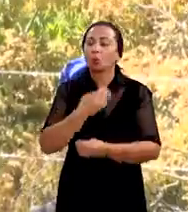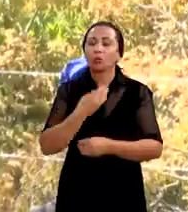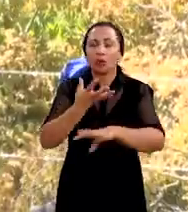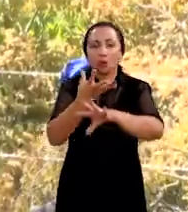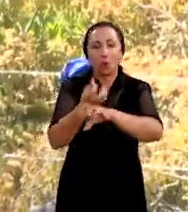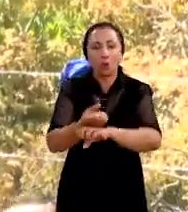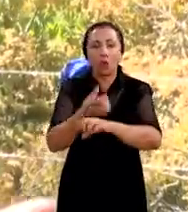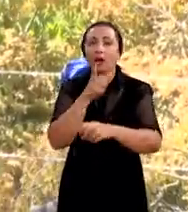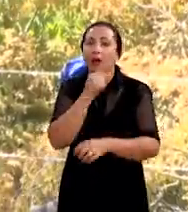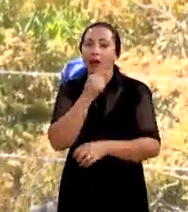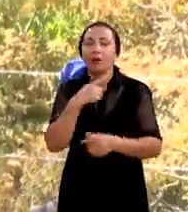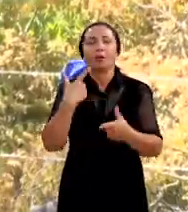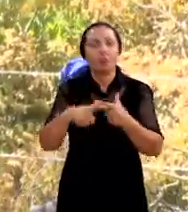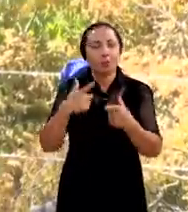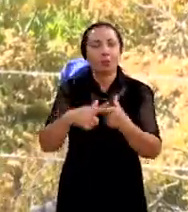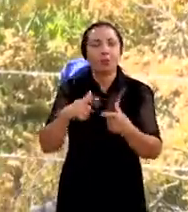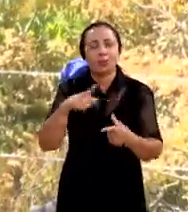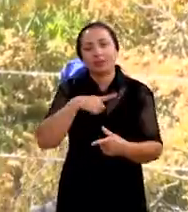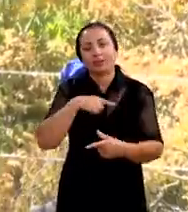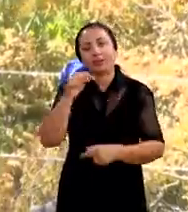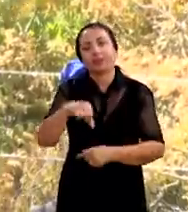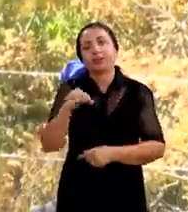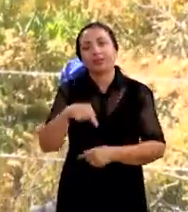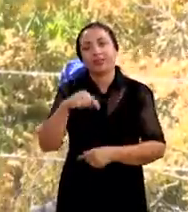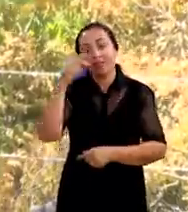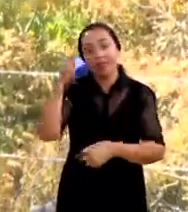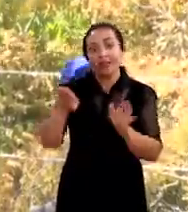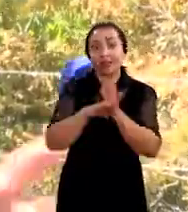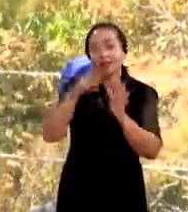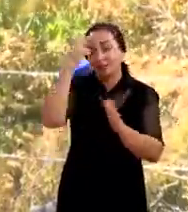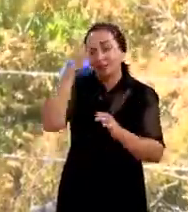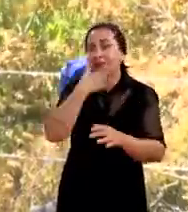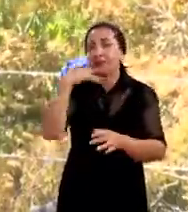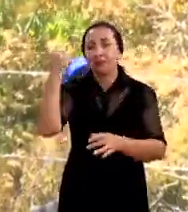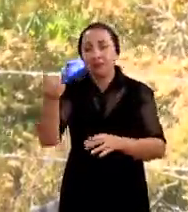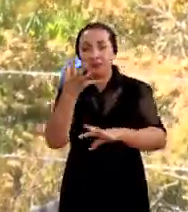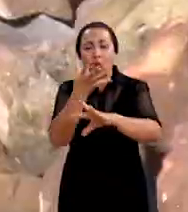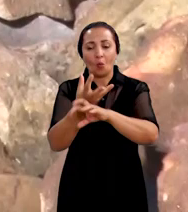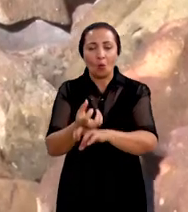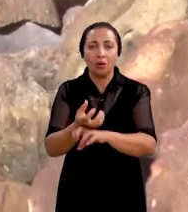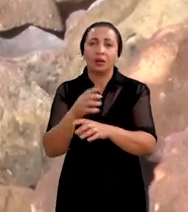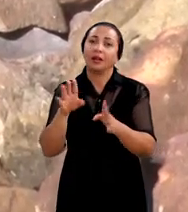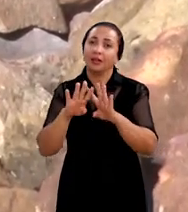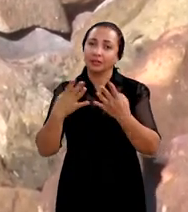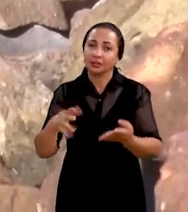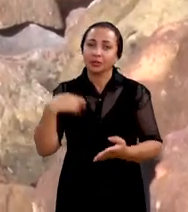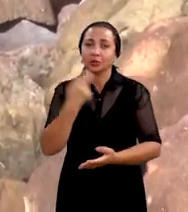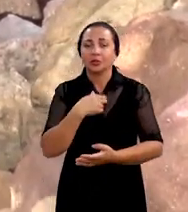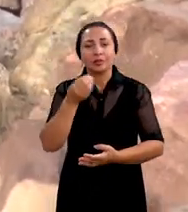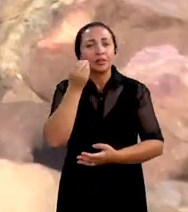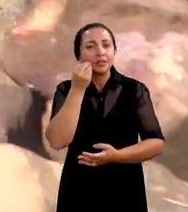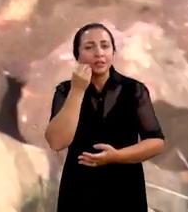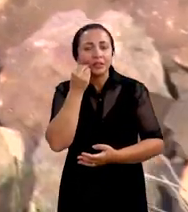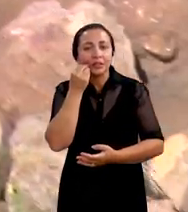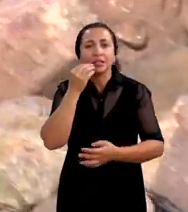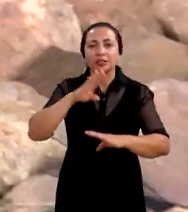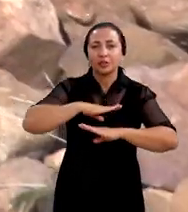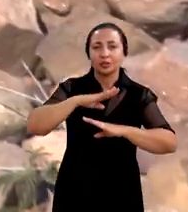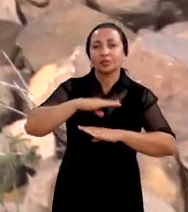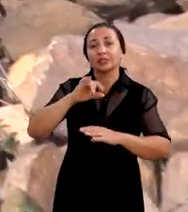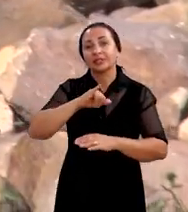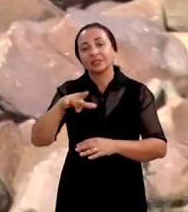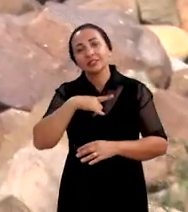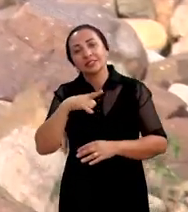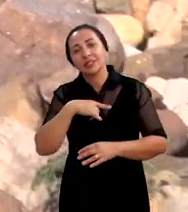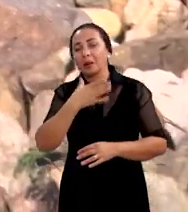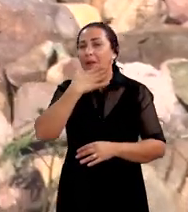está no sertão, a água é um dos problemas daqui, até para regenerar a própria caatinga. Então, a gente vai testar essas formas para ver